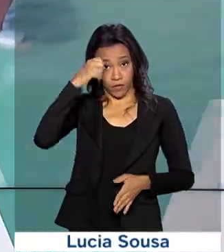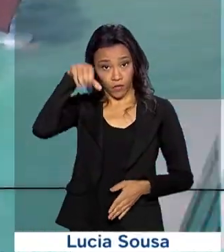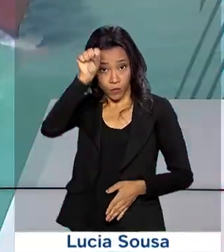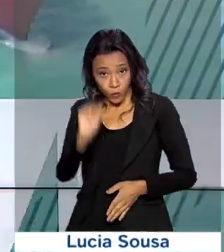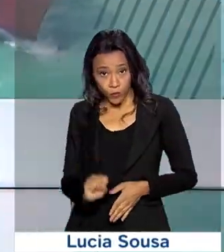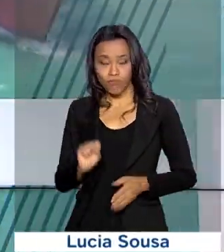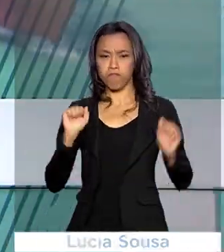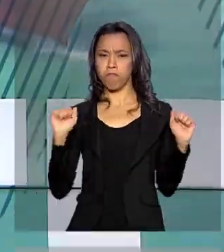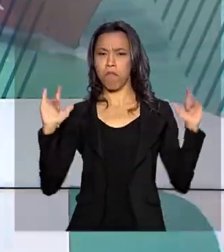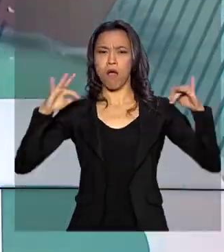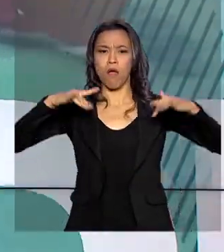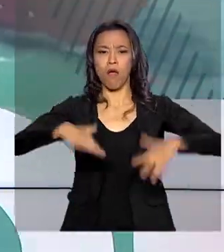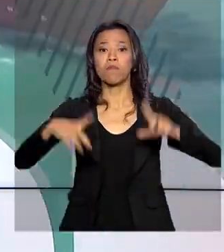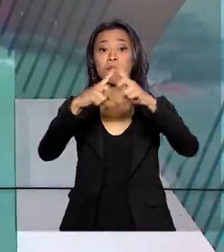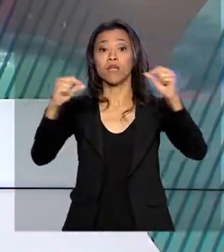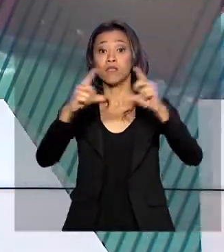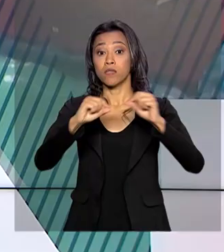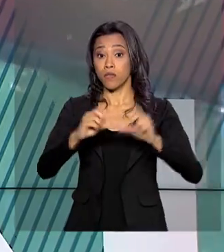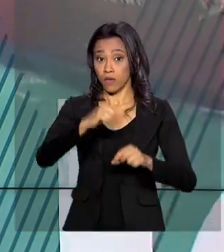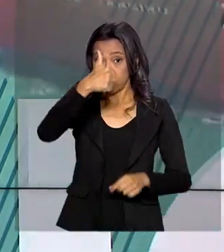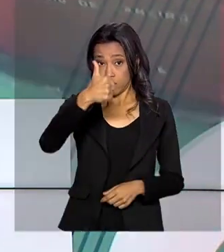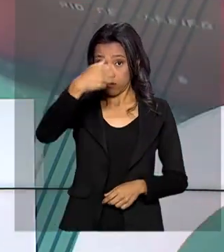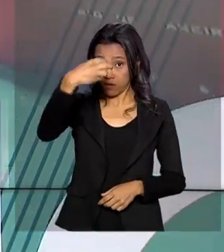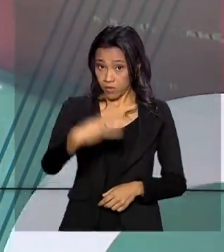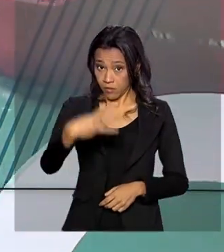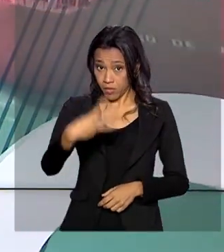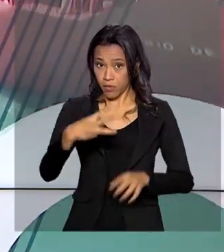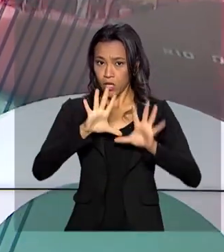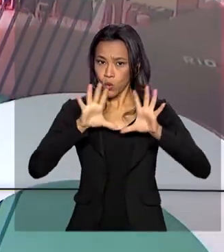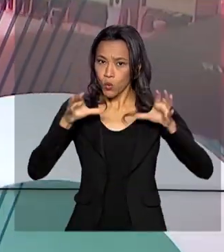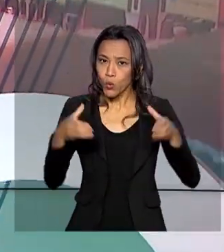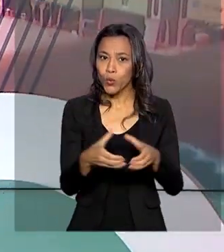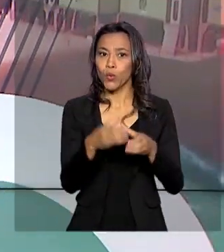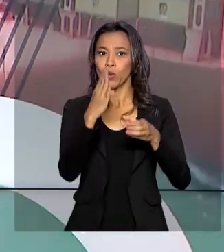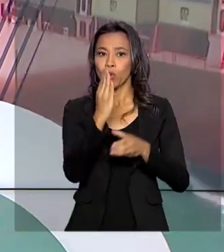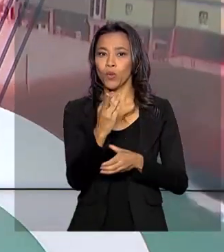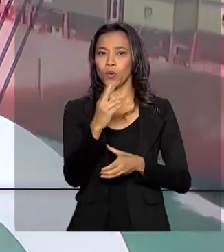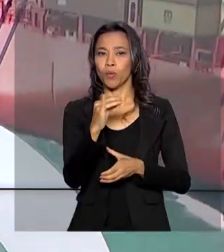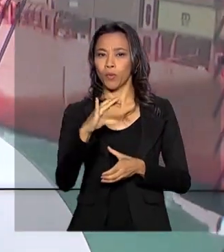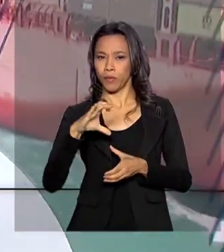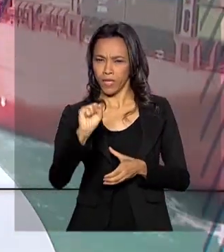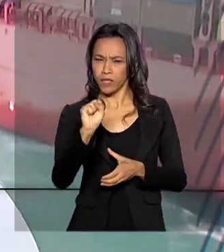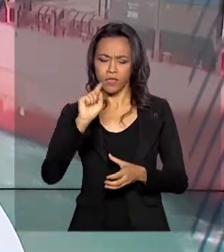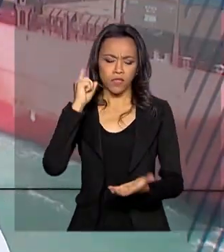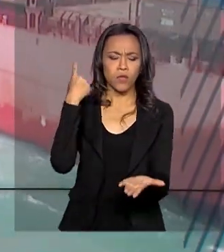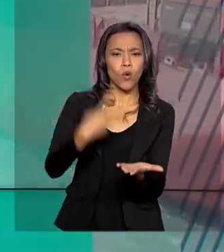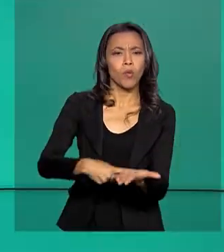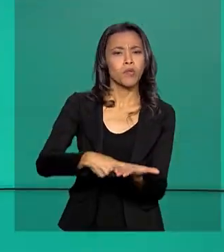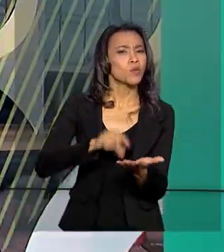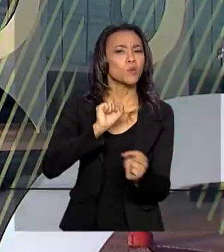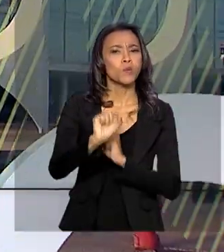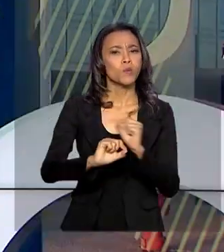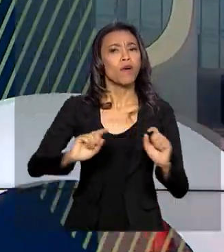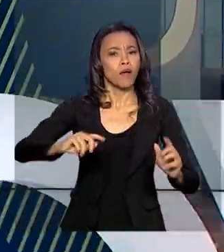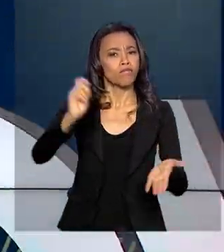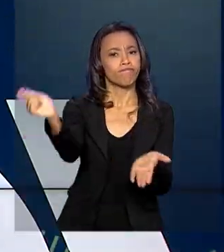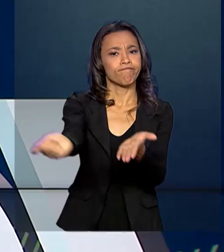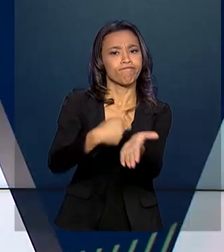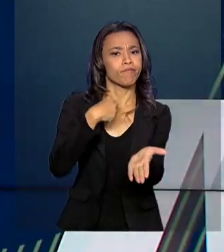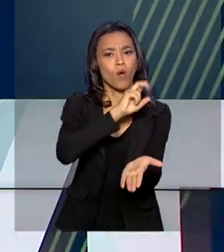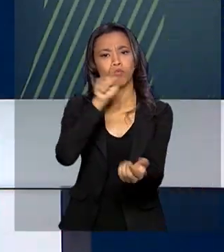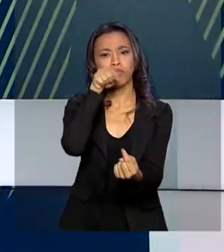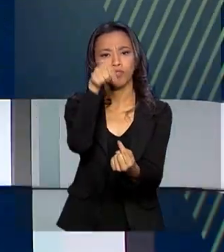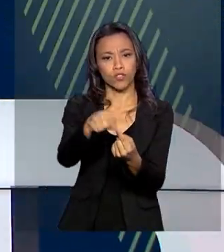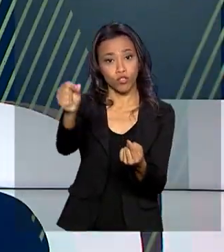reúnem em Brasília para a 11ª cúpula do BRICS. Na agenda do encontro, devem ser assinados acordos para atrair